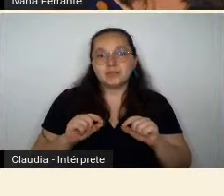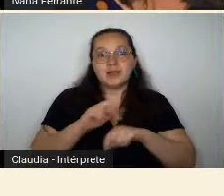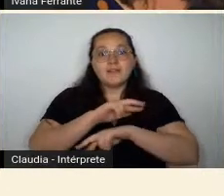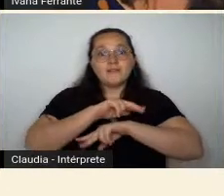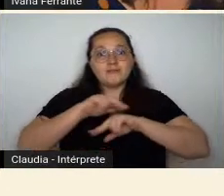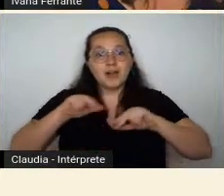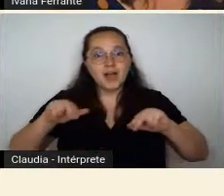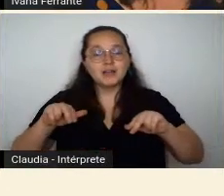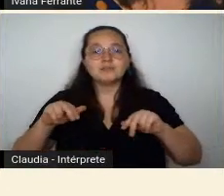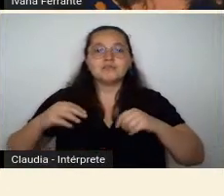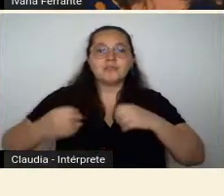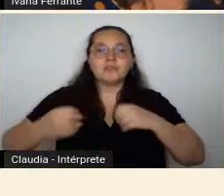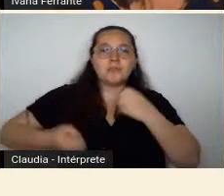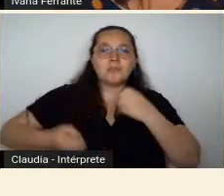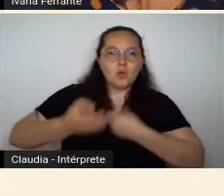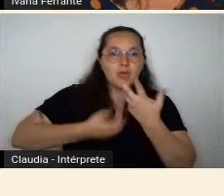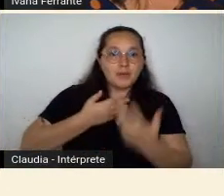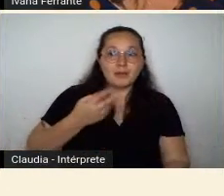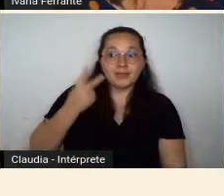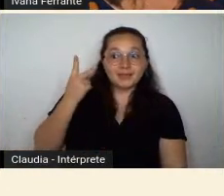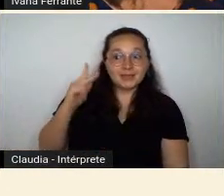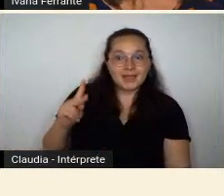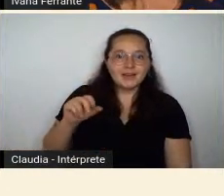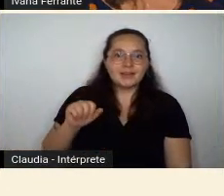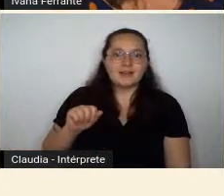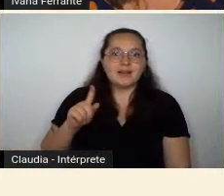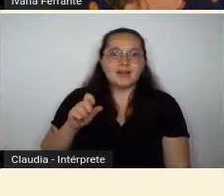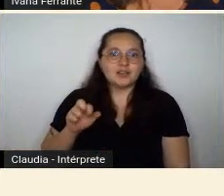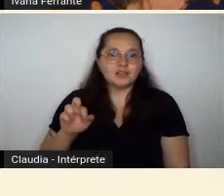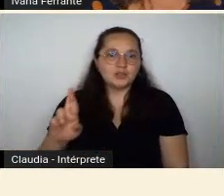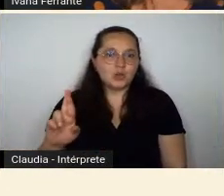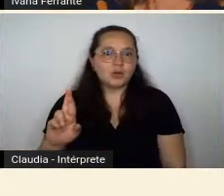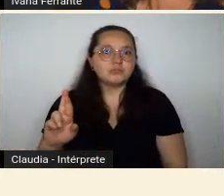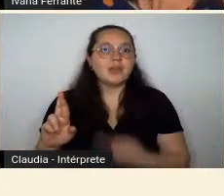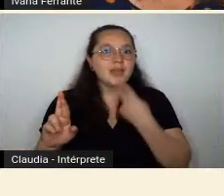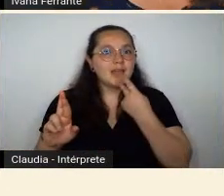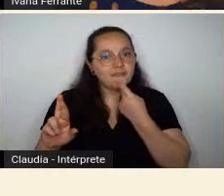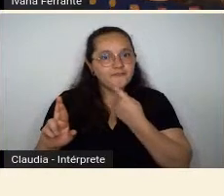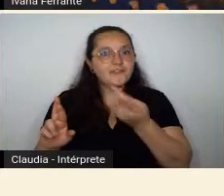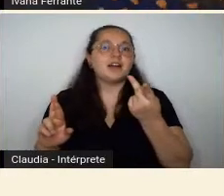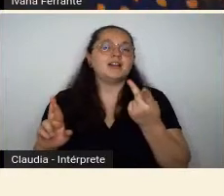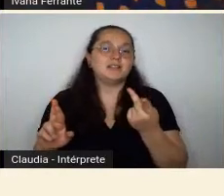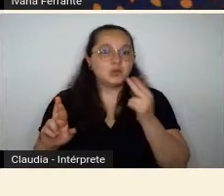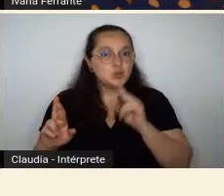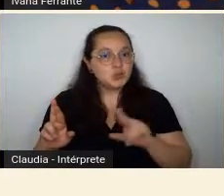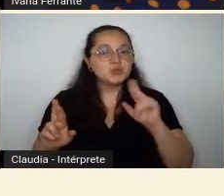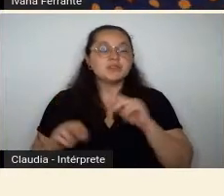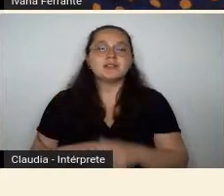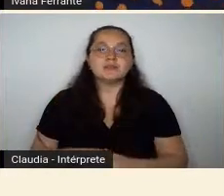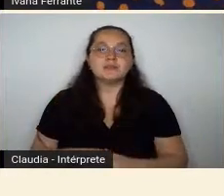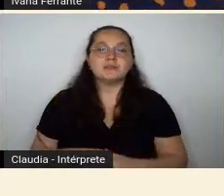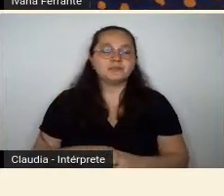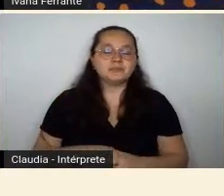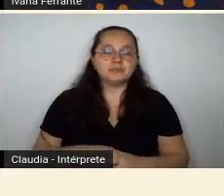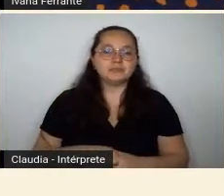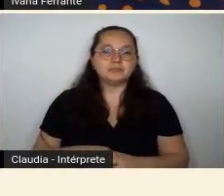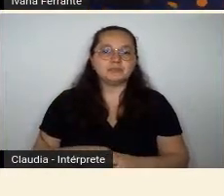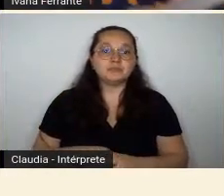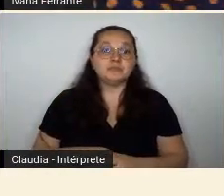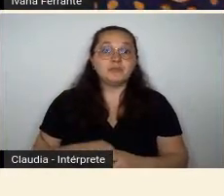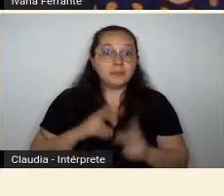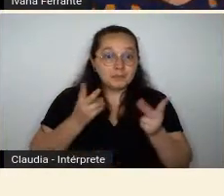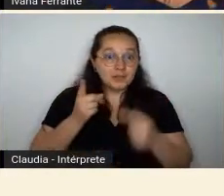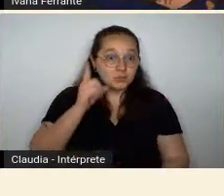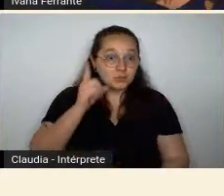poemas do Agenor Barbosa para compor a sua fala. Nesse dia, ele recita